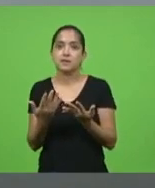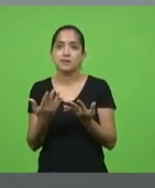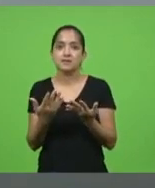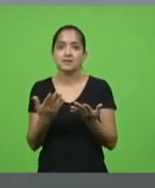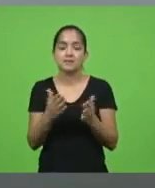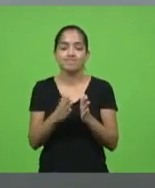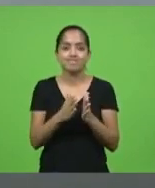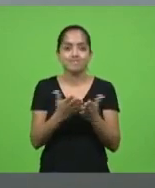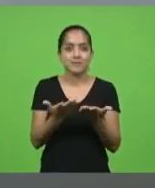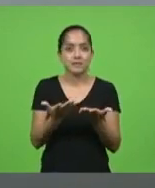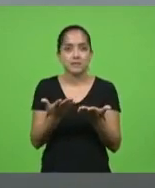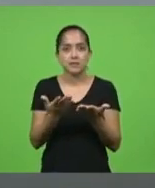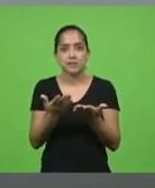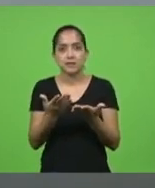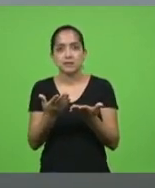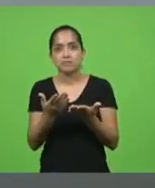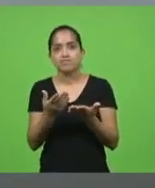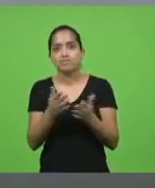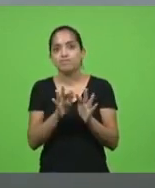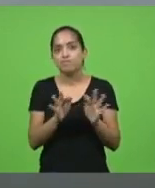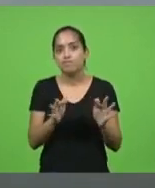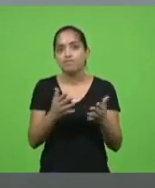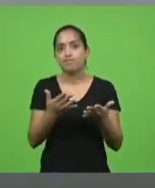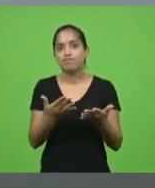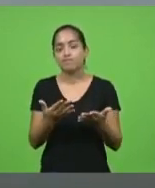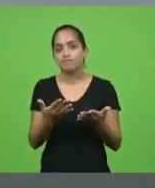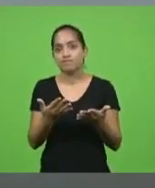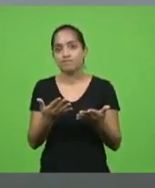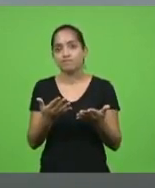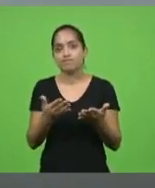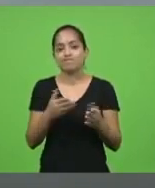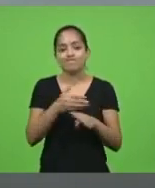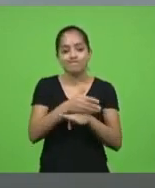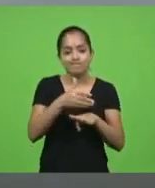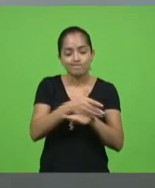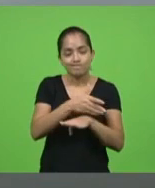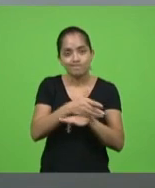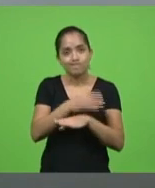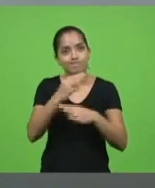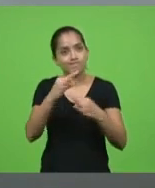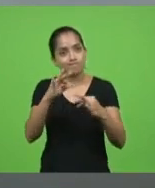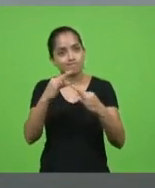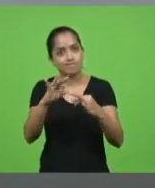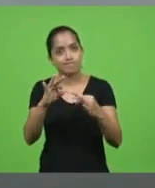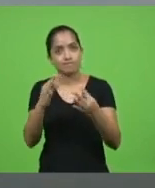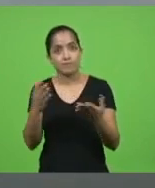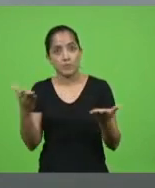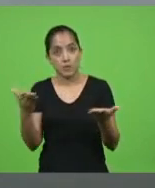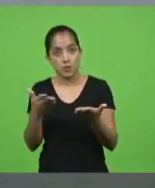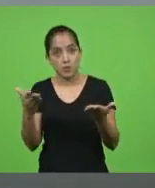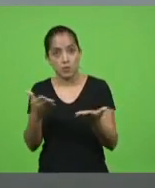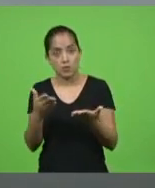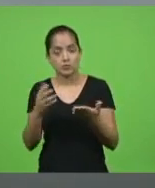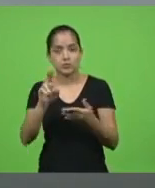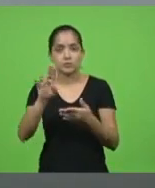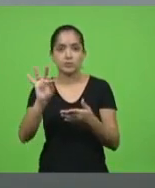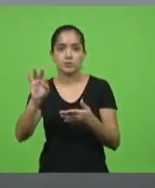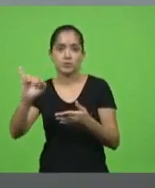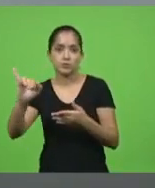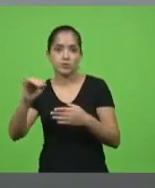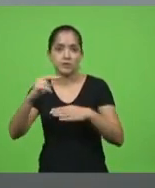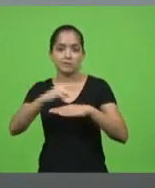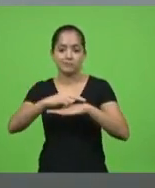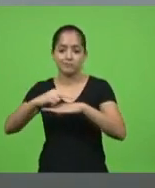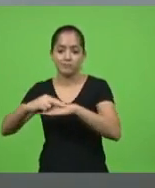terem essa dificuldade de acesso a tecnologia comum hoje para uma UTI sem